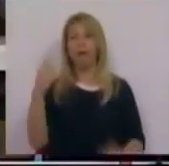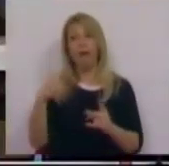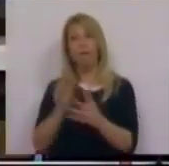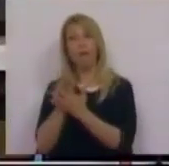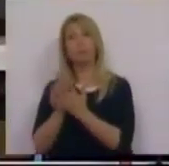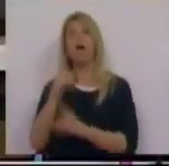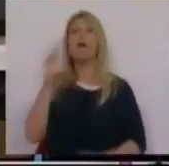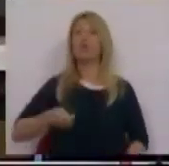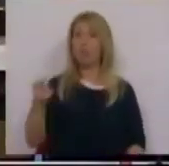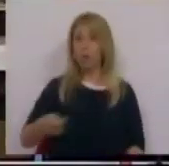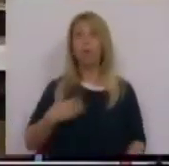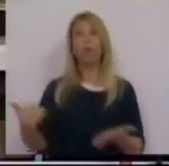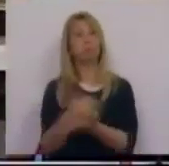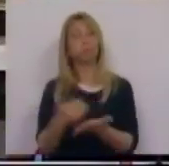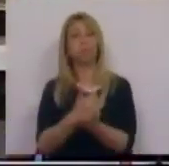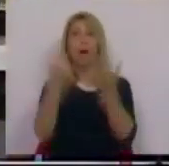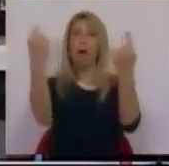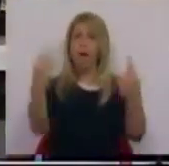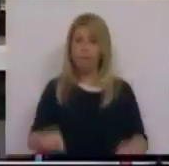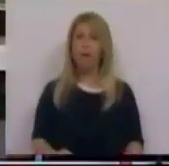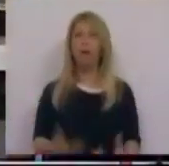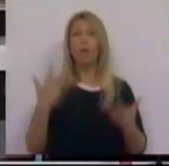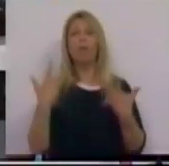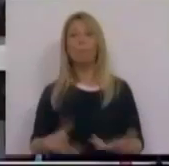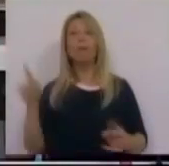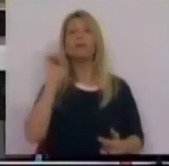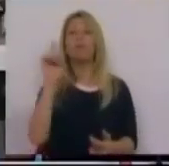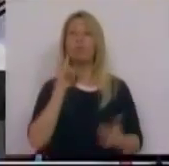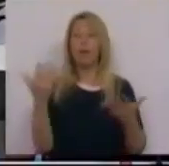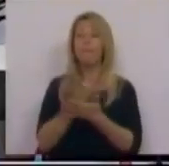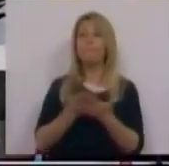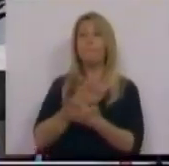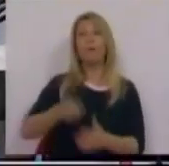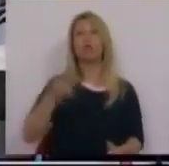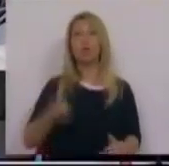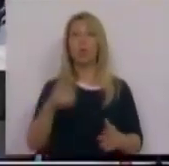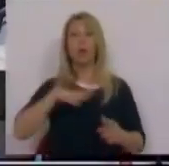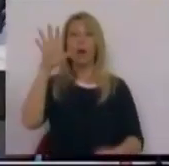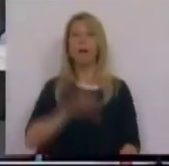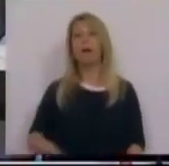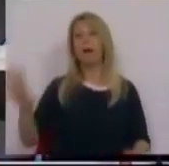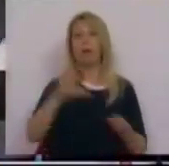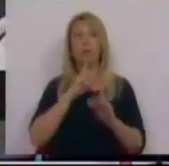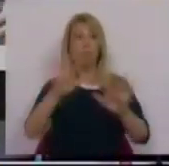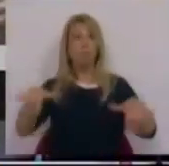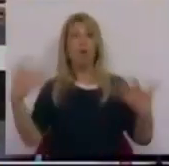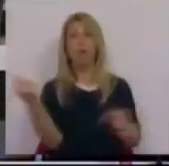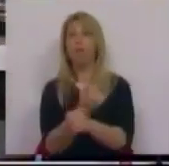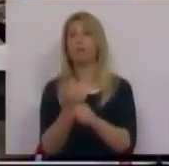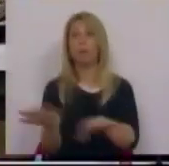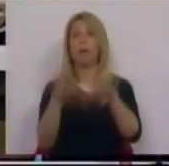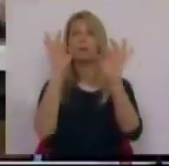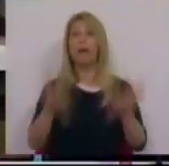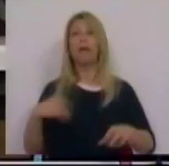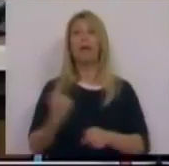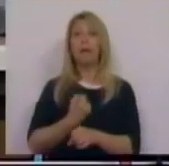era lucrativa, que tinha um peso importante no mercado segurador nacional e por isso poderia funcionar como uma